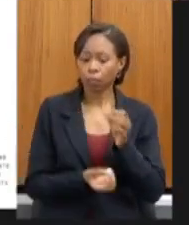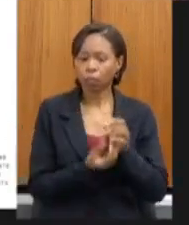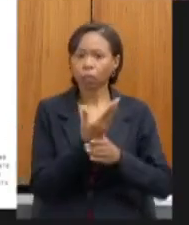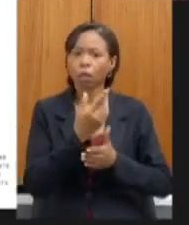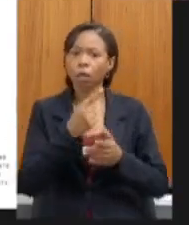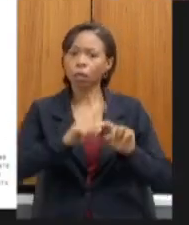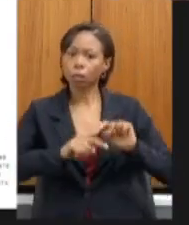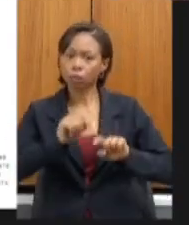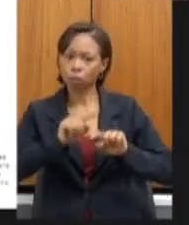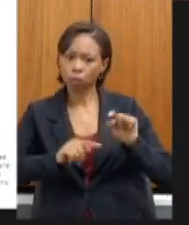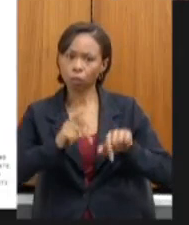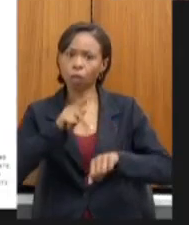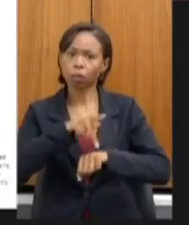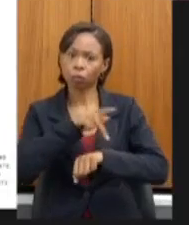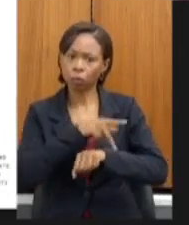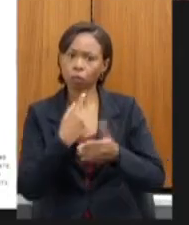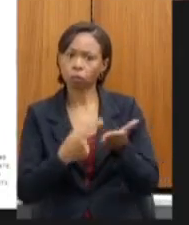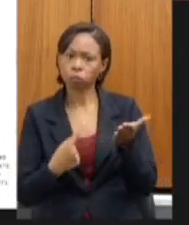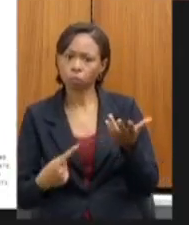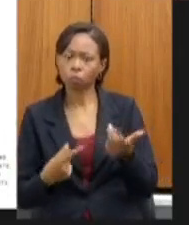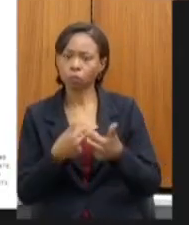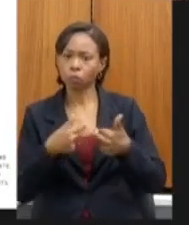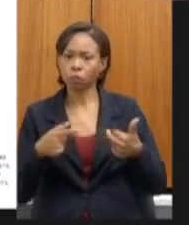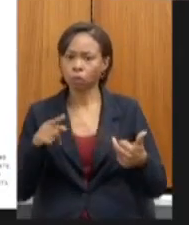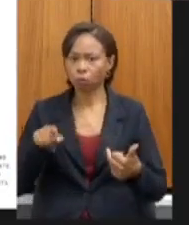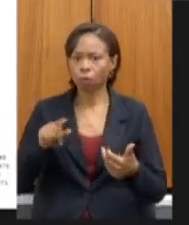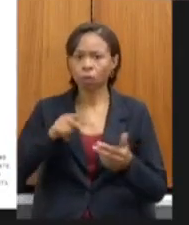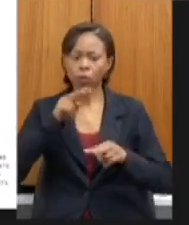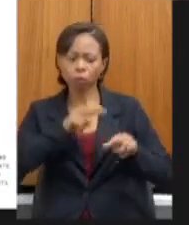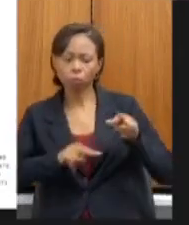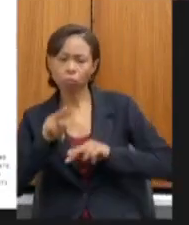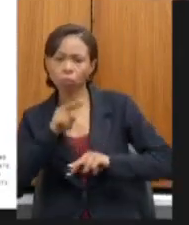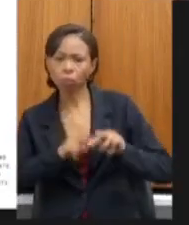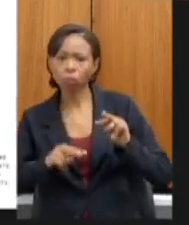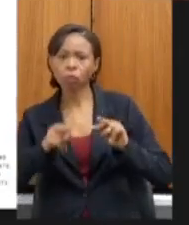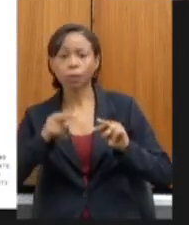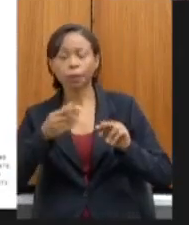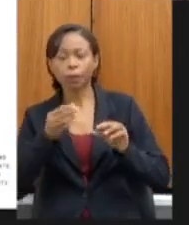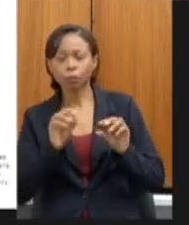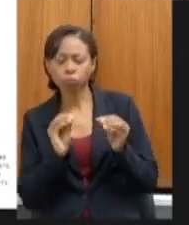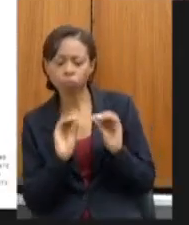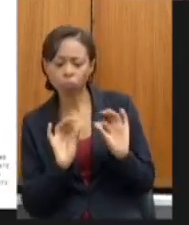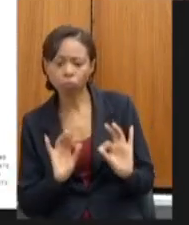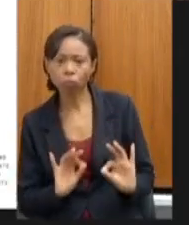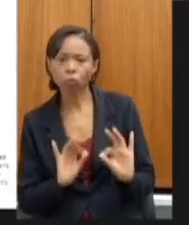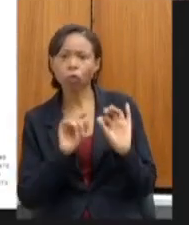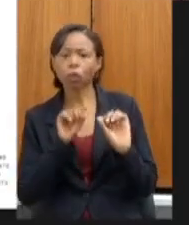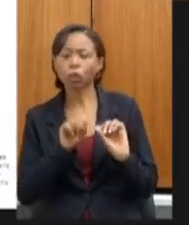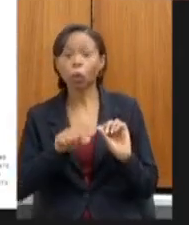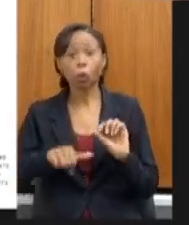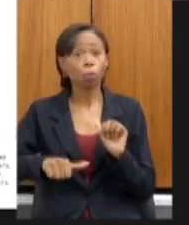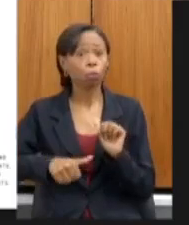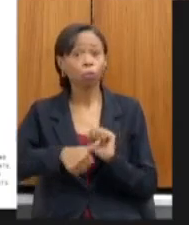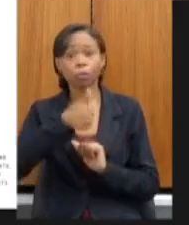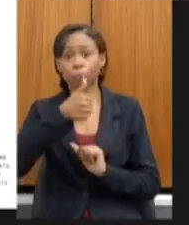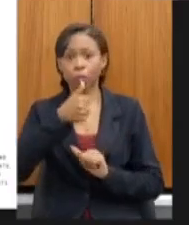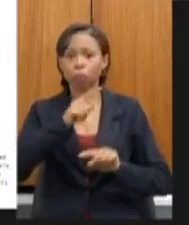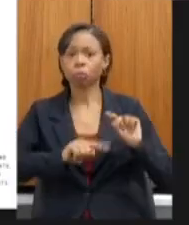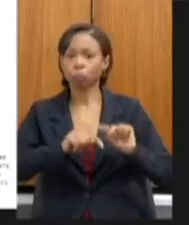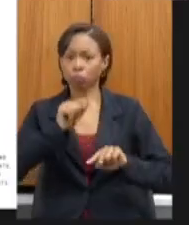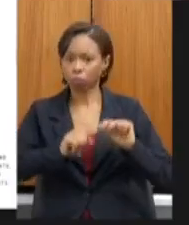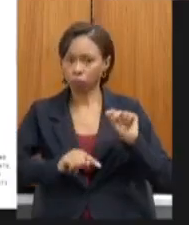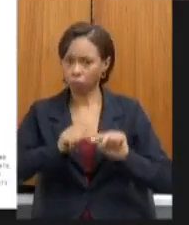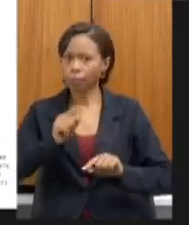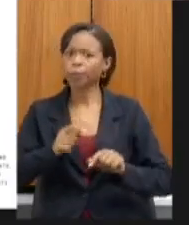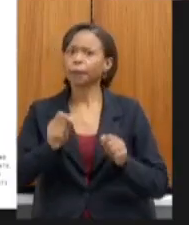bastante importante de revisão desse material o primeiro material que se seguiu que seguiu foi feito de uma